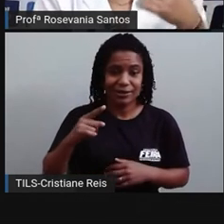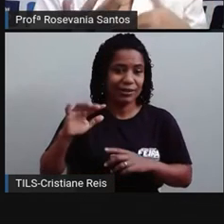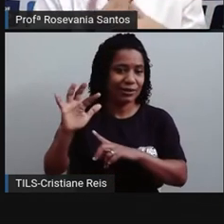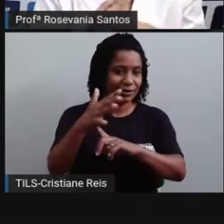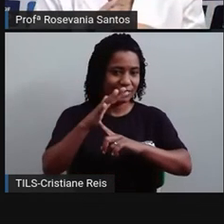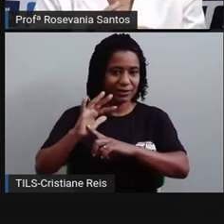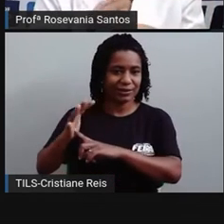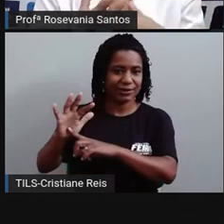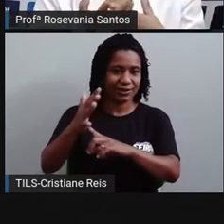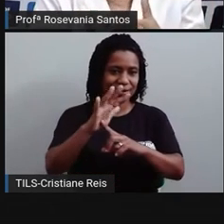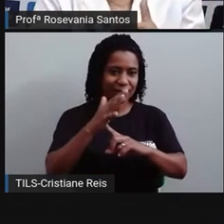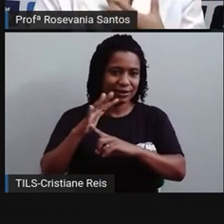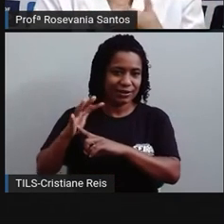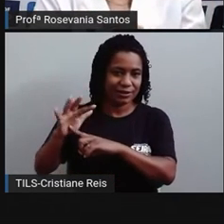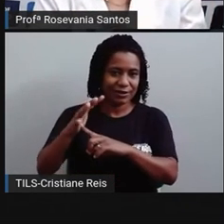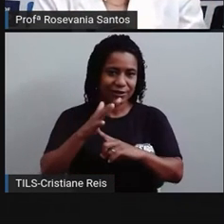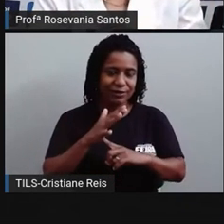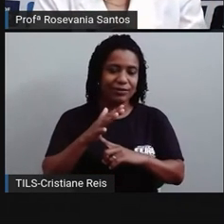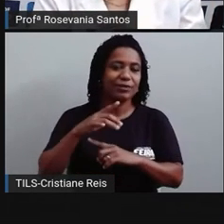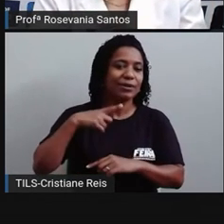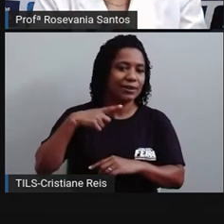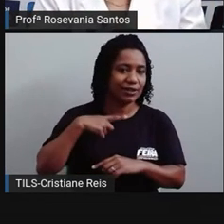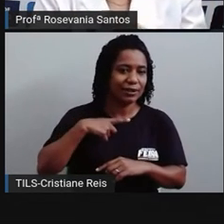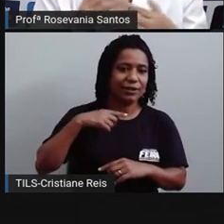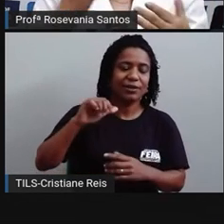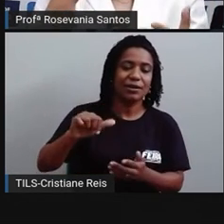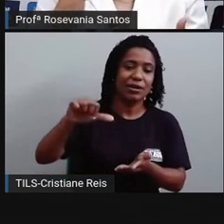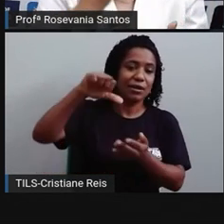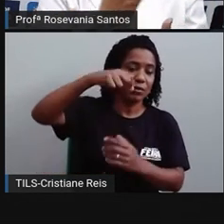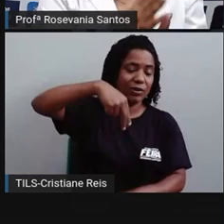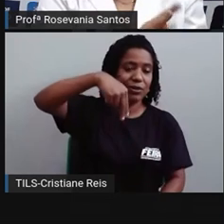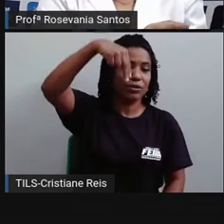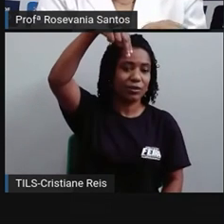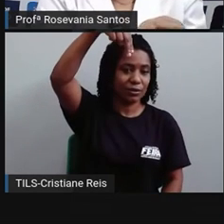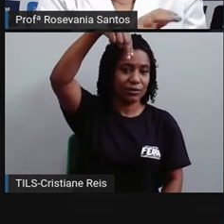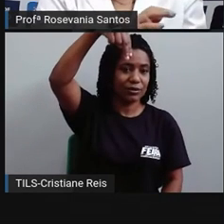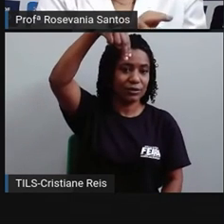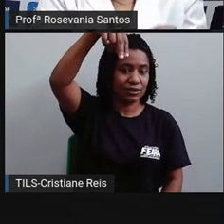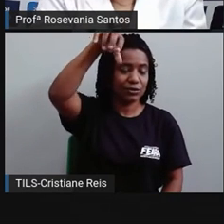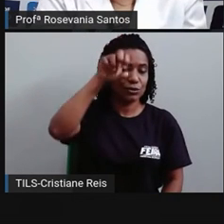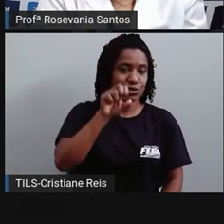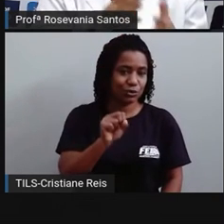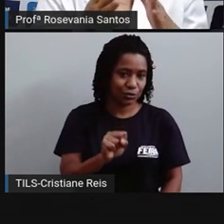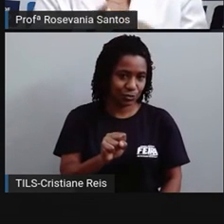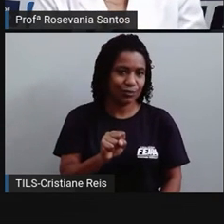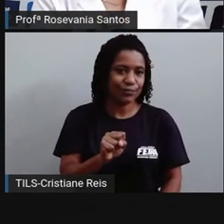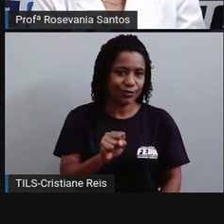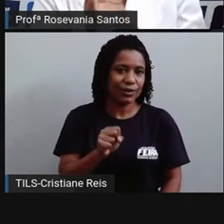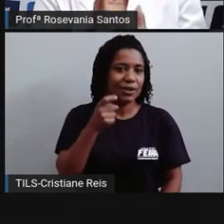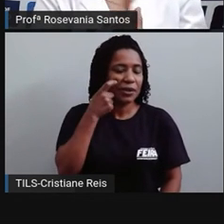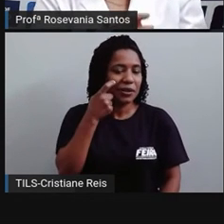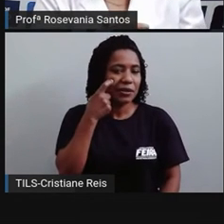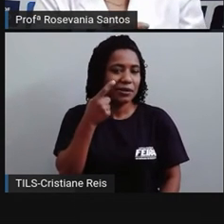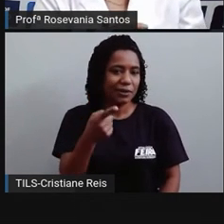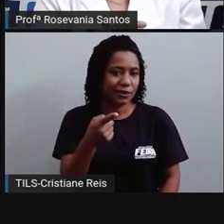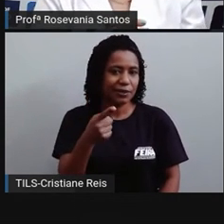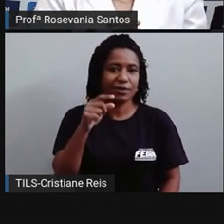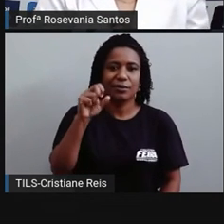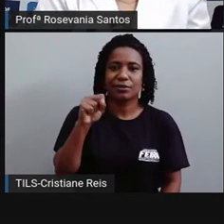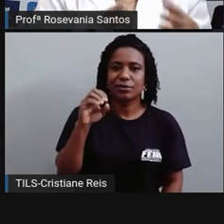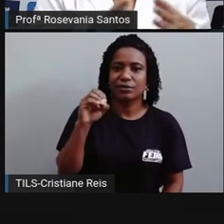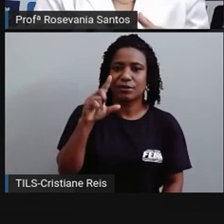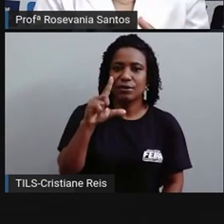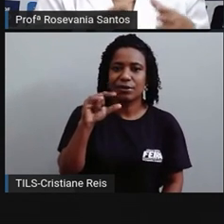elas são sempre o contrário. Na hemisfério norte, é o contrário da hemisfério sul. Por exemplo, se eu estou no período de solstício de verão no hemisfério norte,